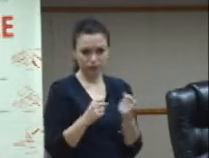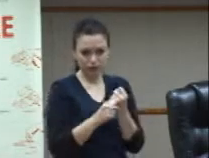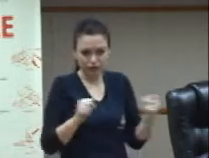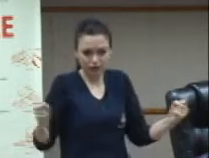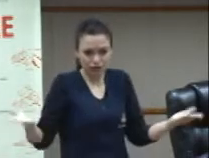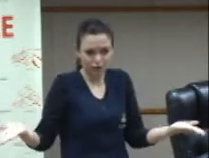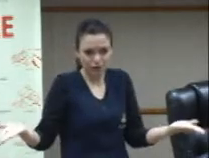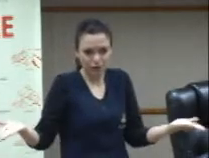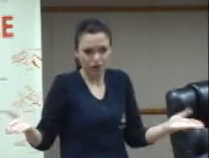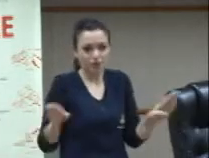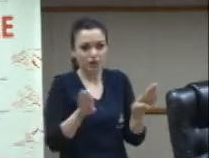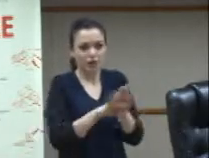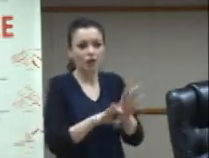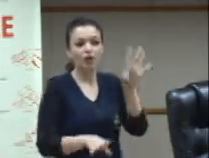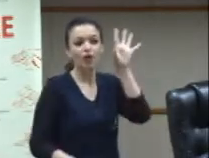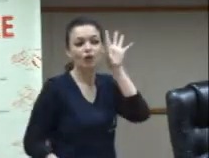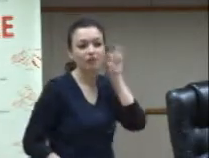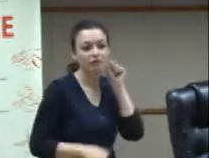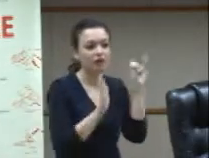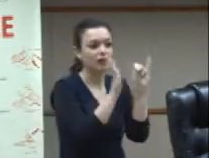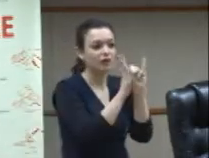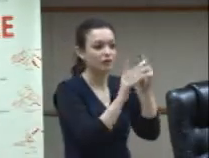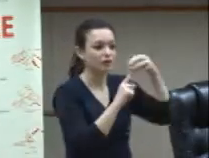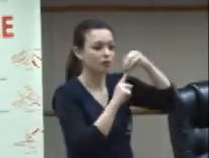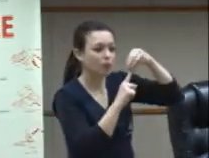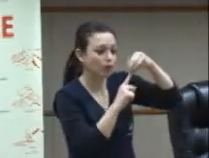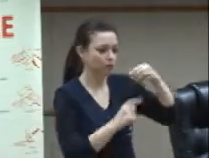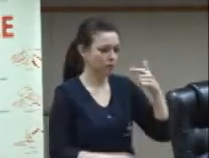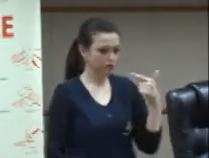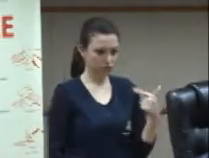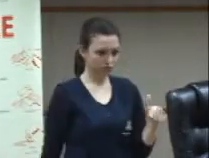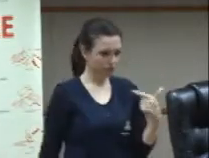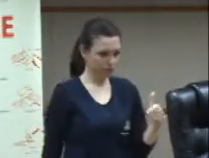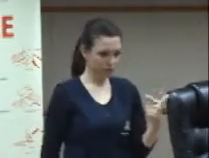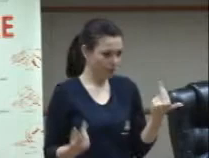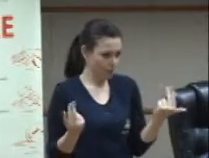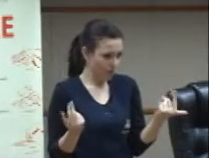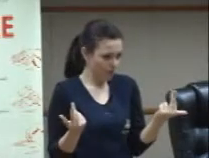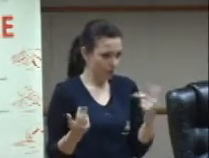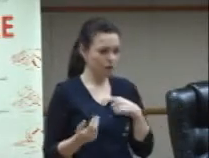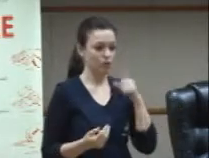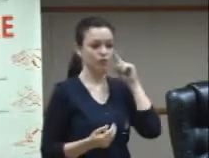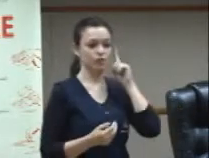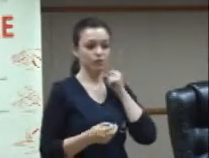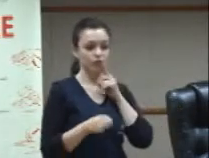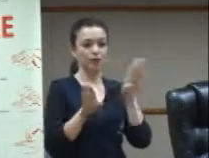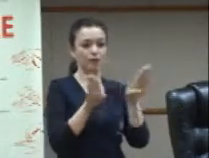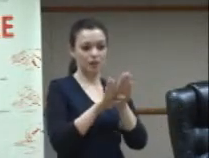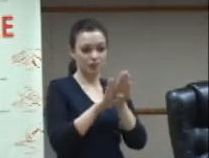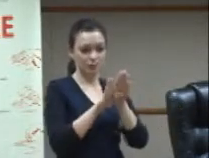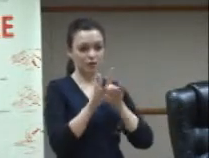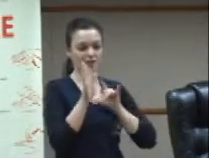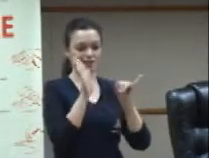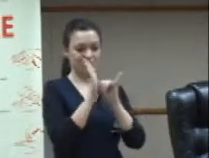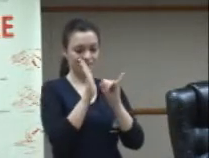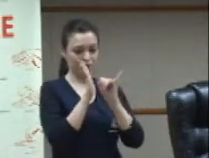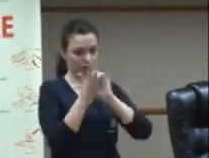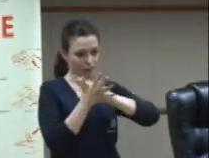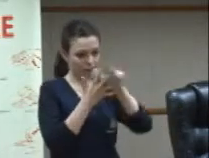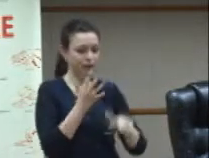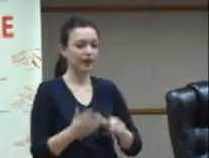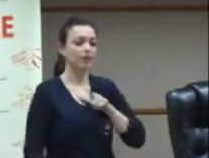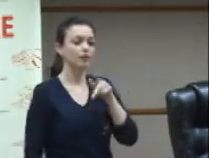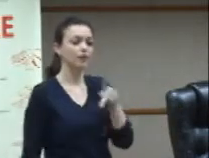única identidade ouvinte que precisa ser respeitada na inclusão doutora Gladys Perlin que é